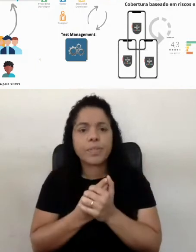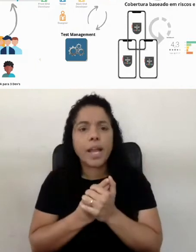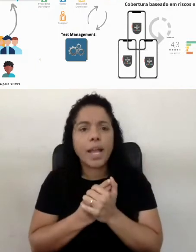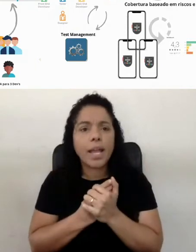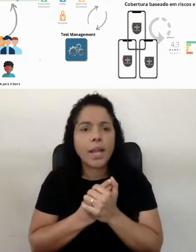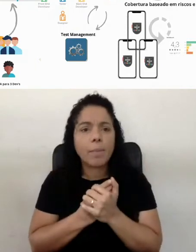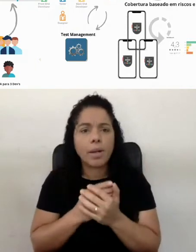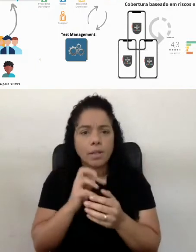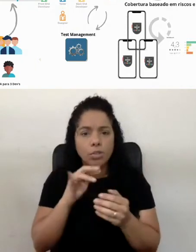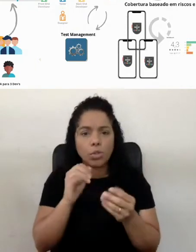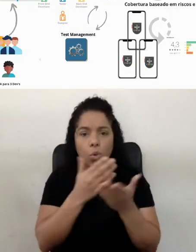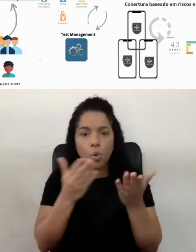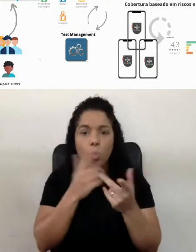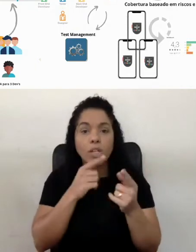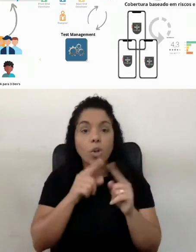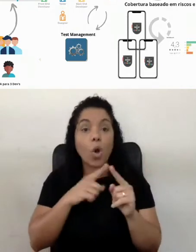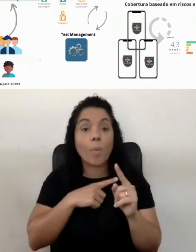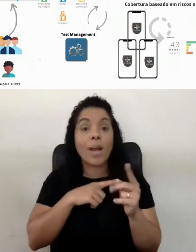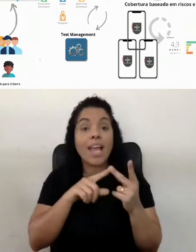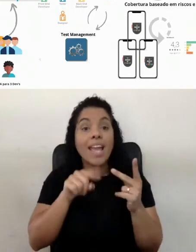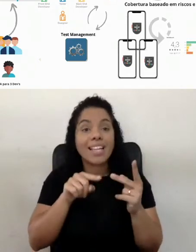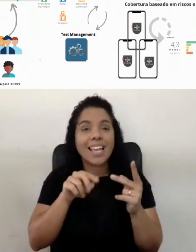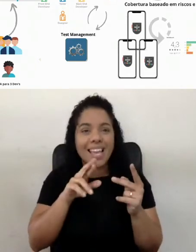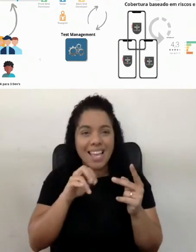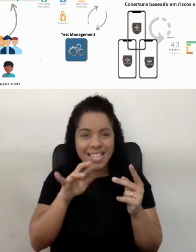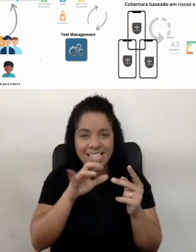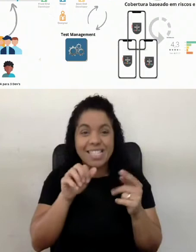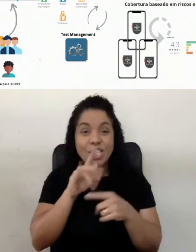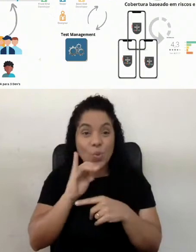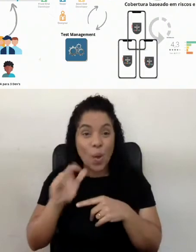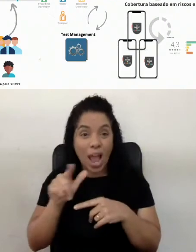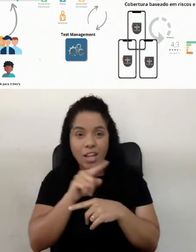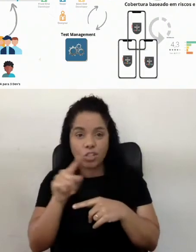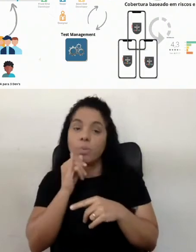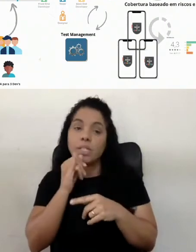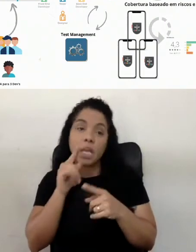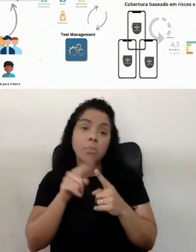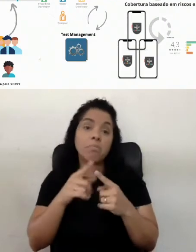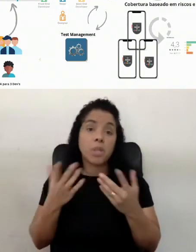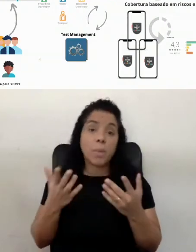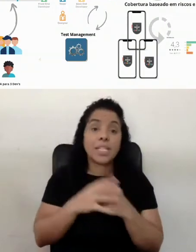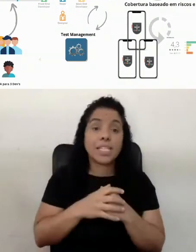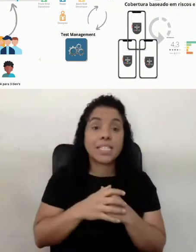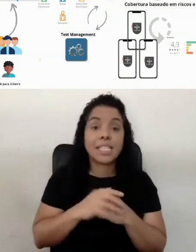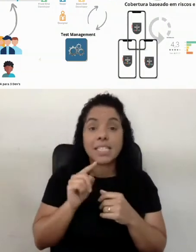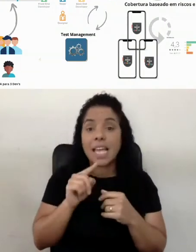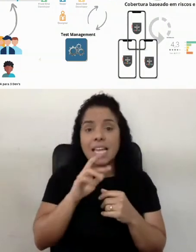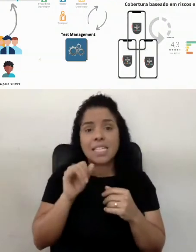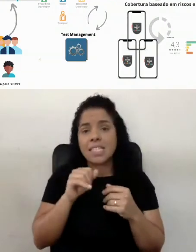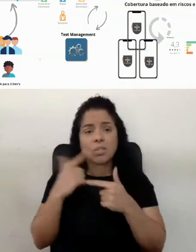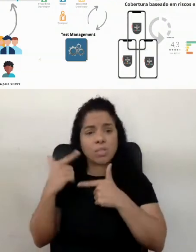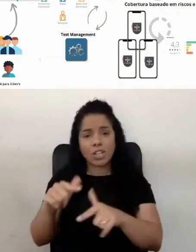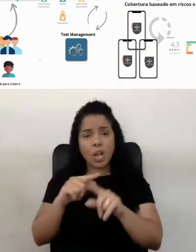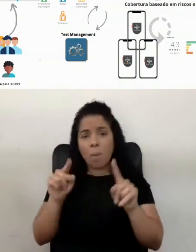requisitos ágeis, né, mas poderia ser requisitos tradicionais, né, mas enfim,